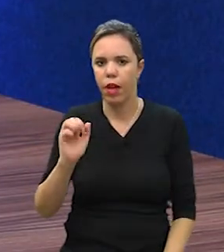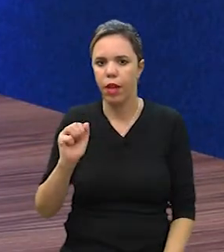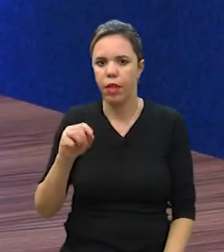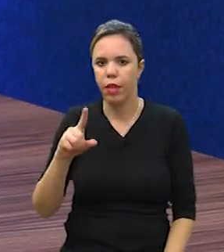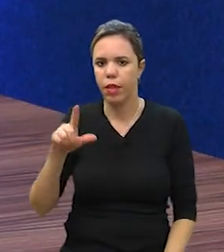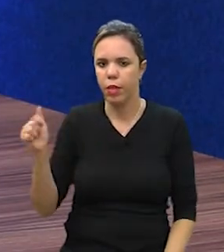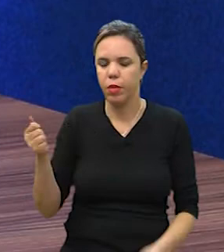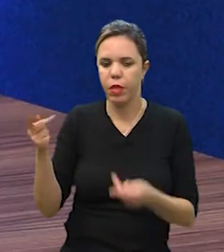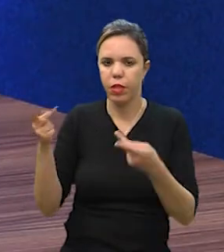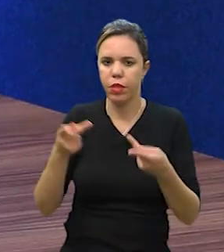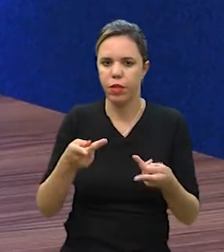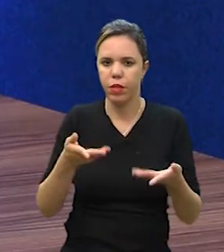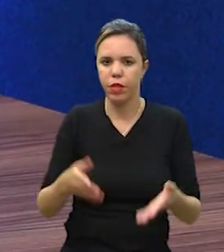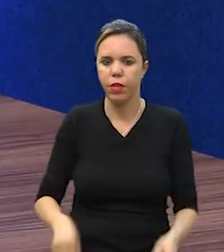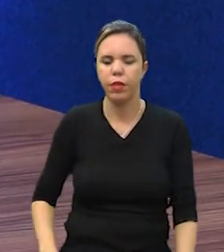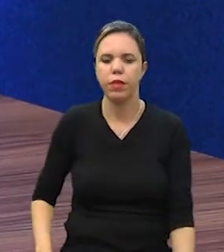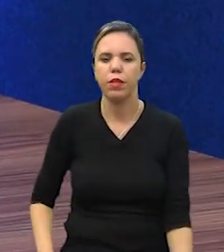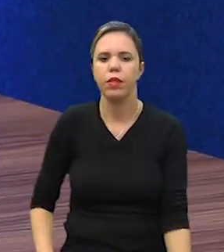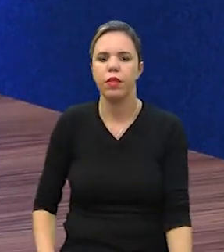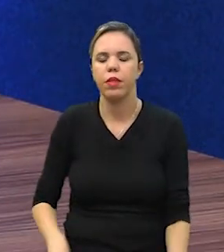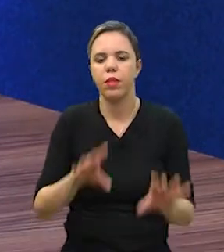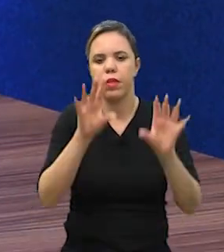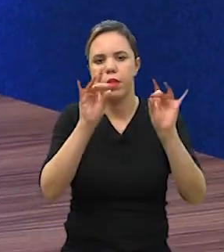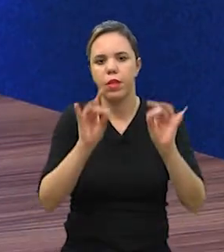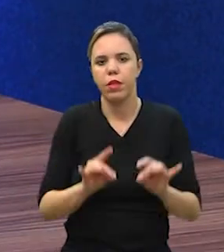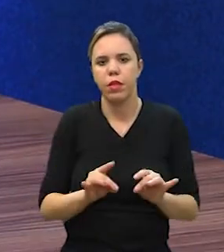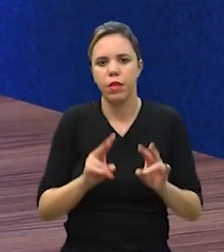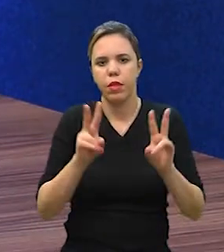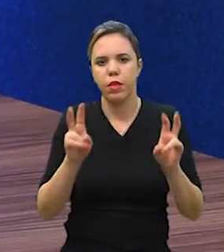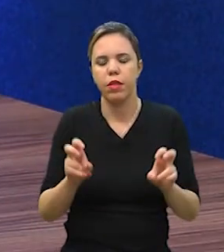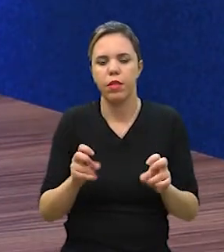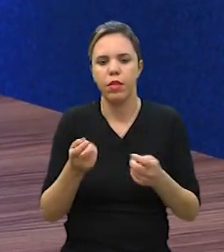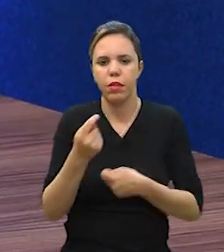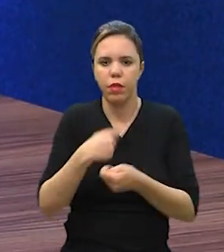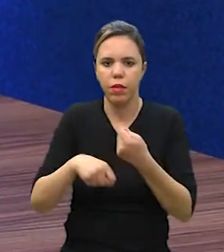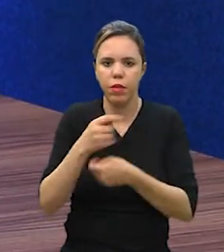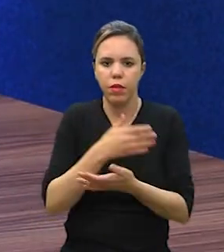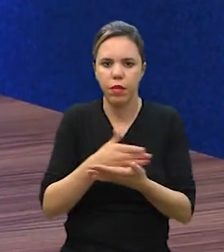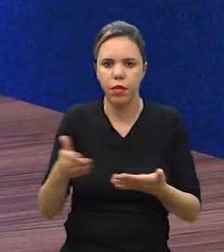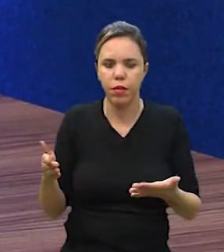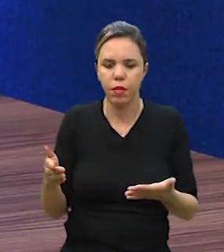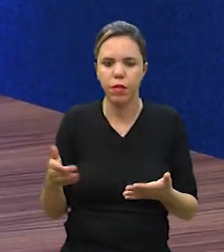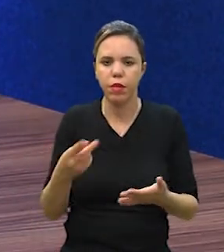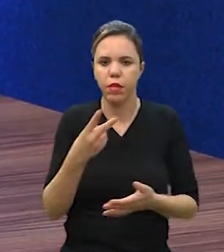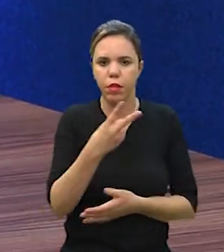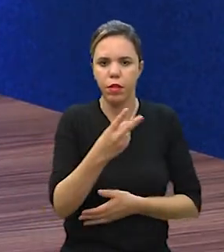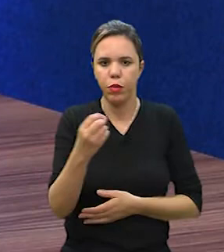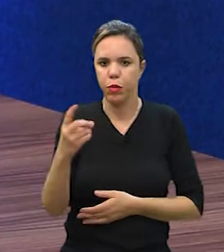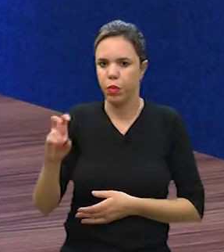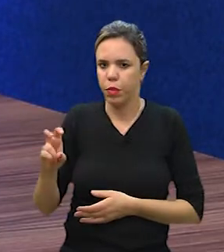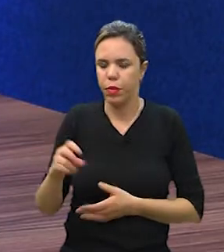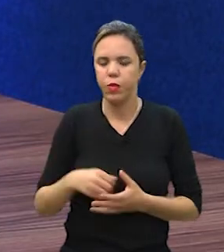Camila é a nossa convidada que vai detalhar para a gente sobre um negócio que começou em 2015